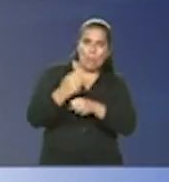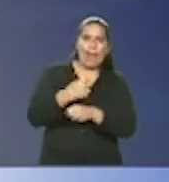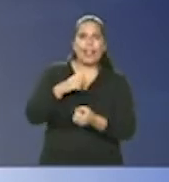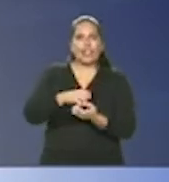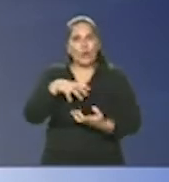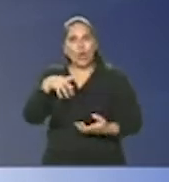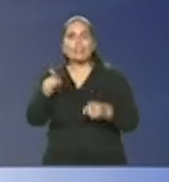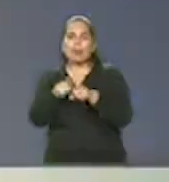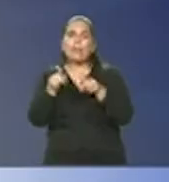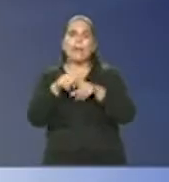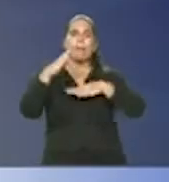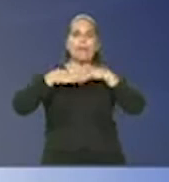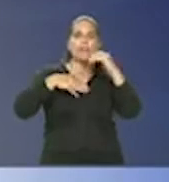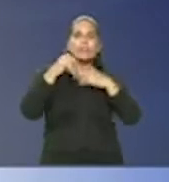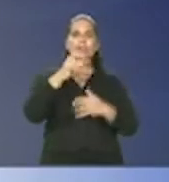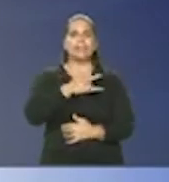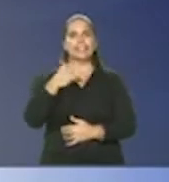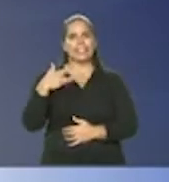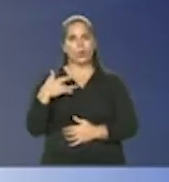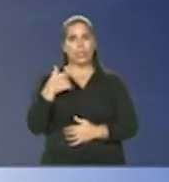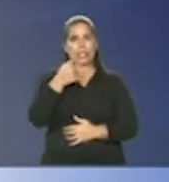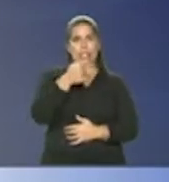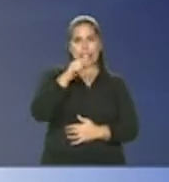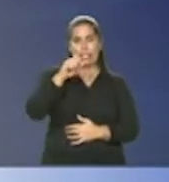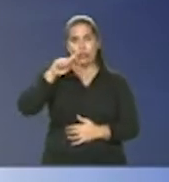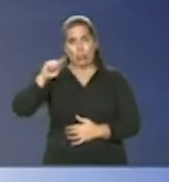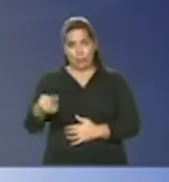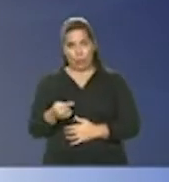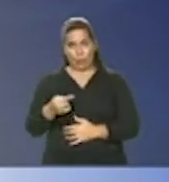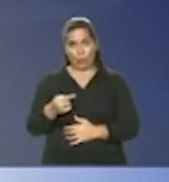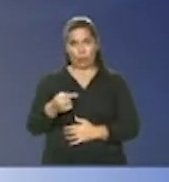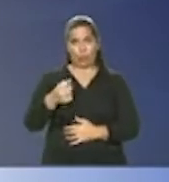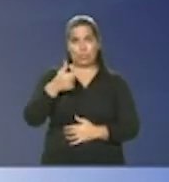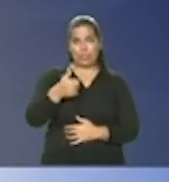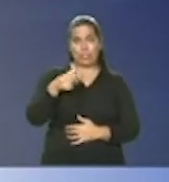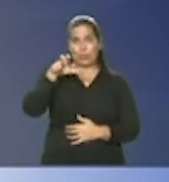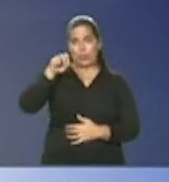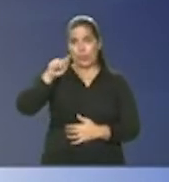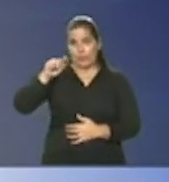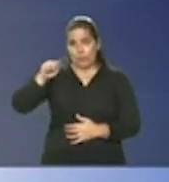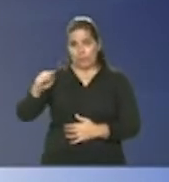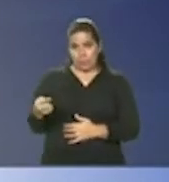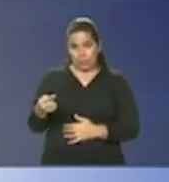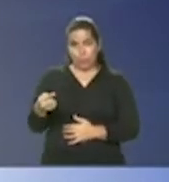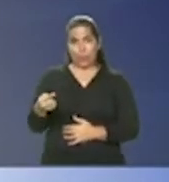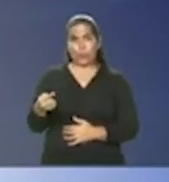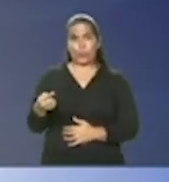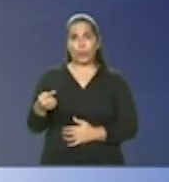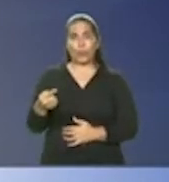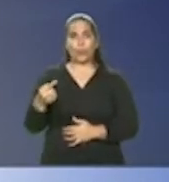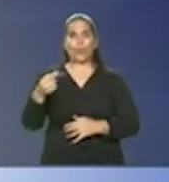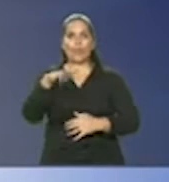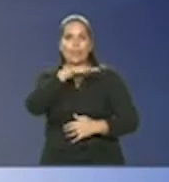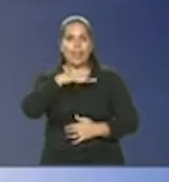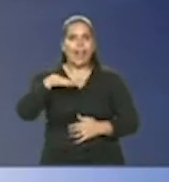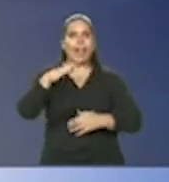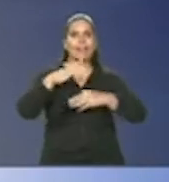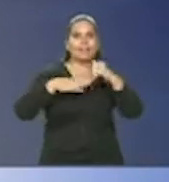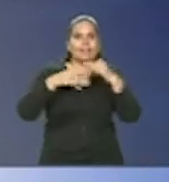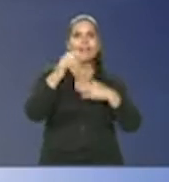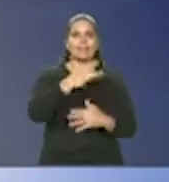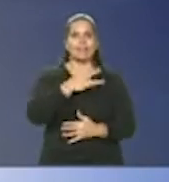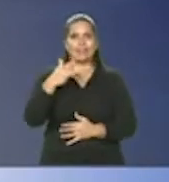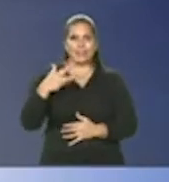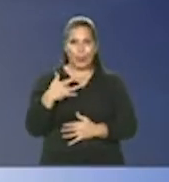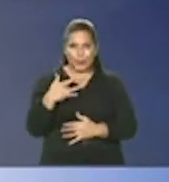saúde 700 mil idosos 150 mil membros da comunidade de saúde